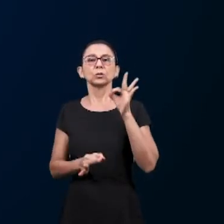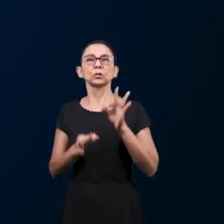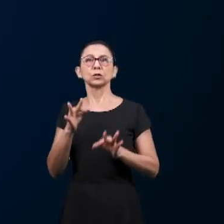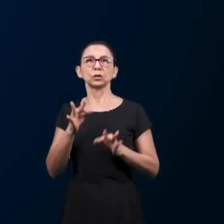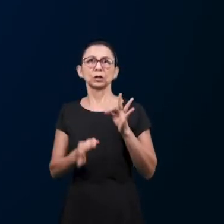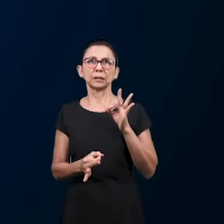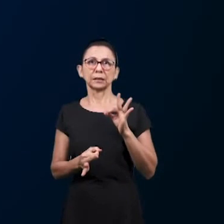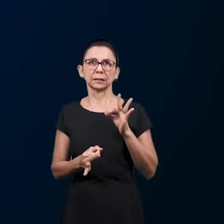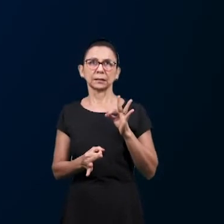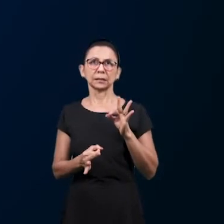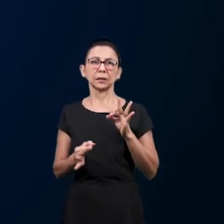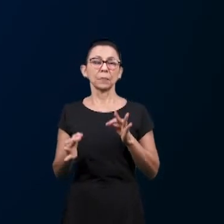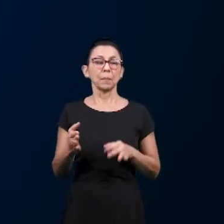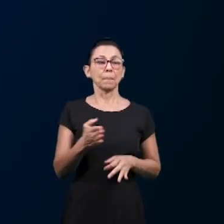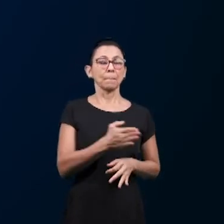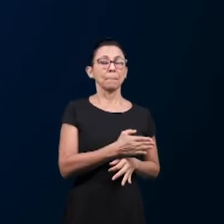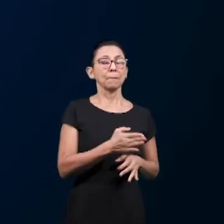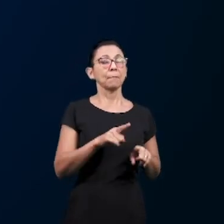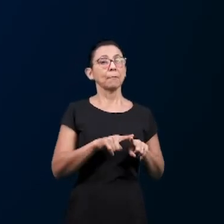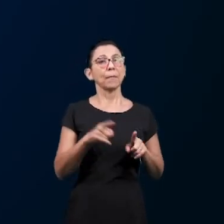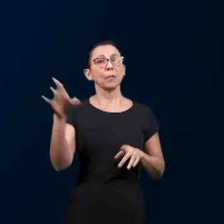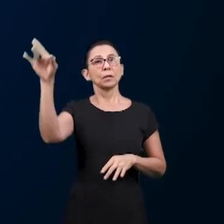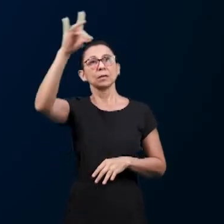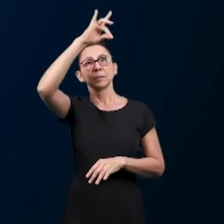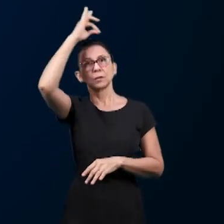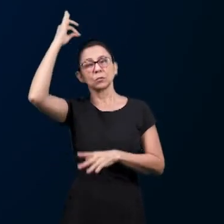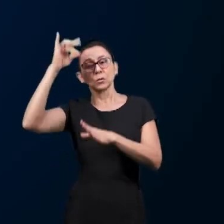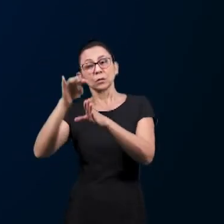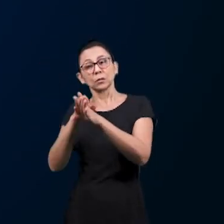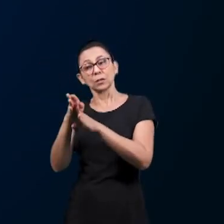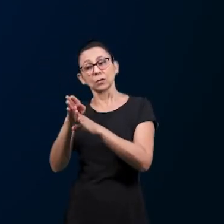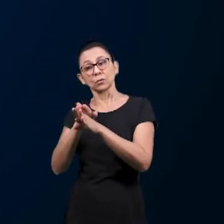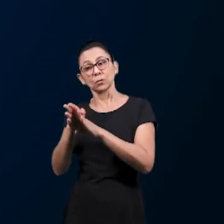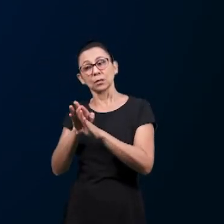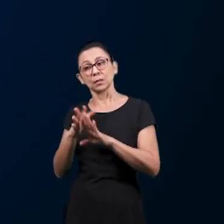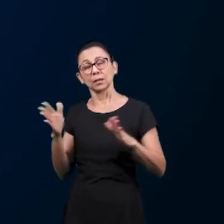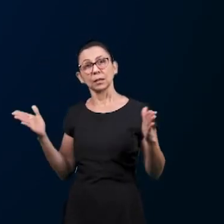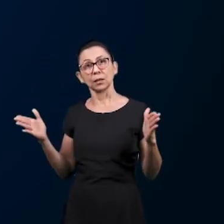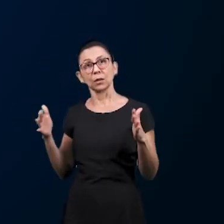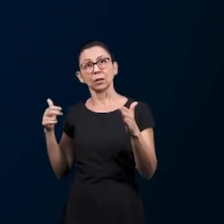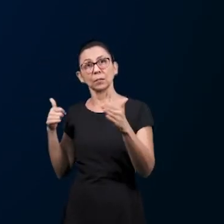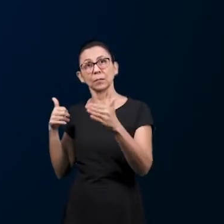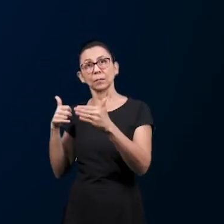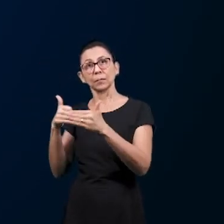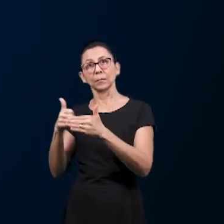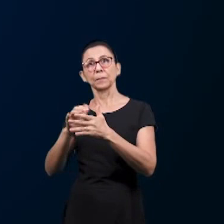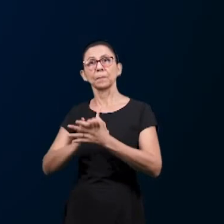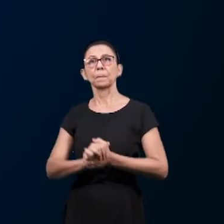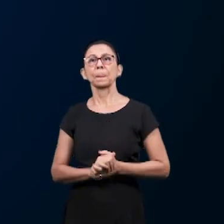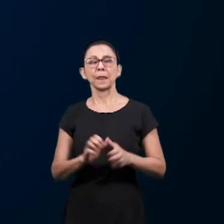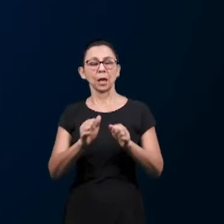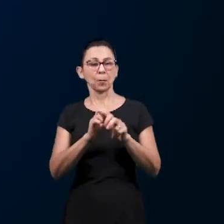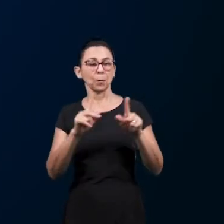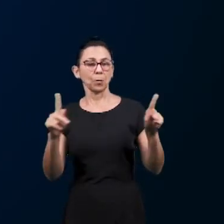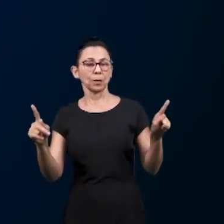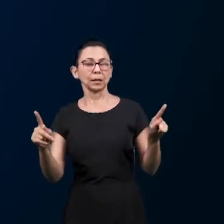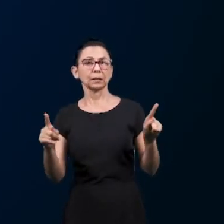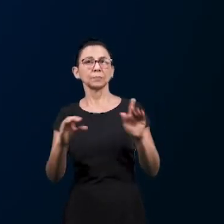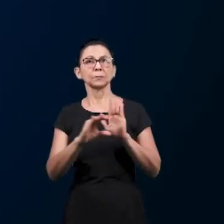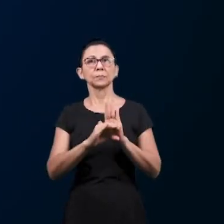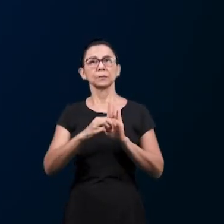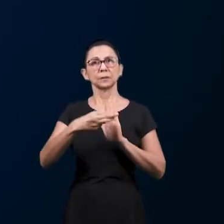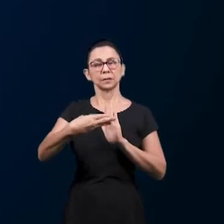arrependimento. Há um conselho do Espírito Santo para a igreja de Saldinaora, Lá de Sérvia, em Apocalipse.